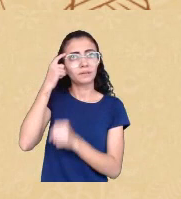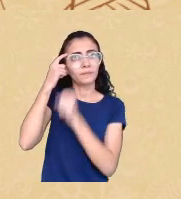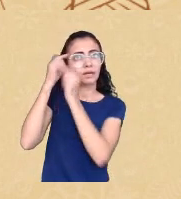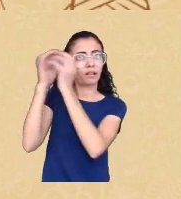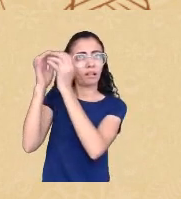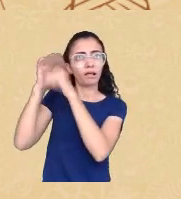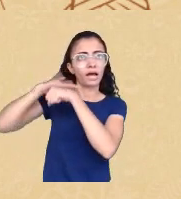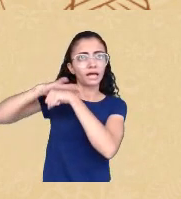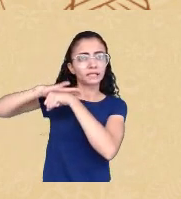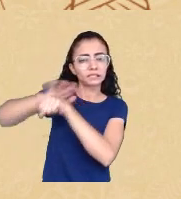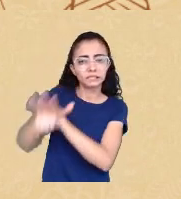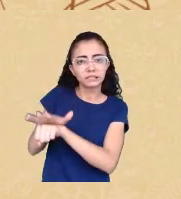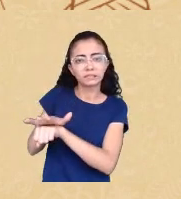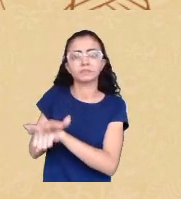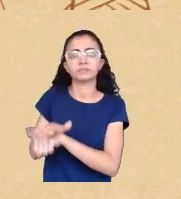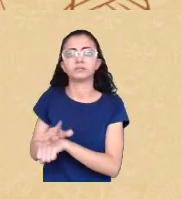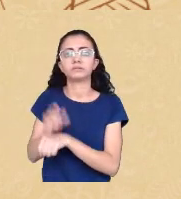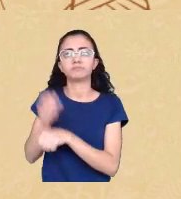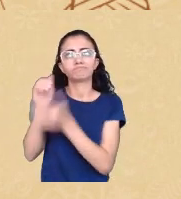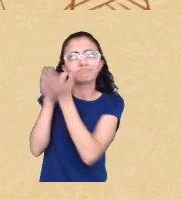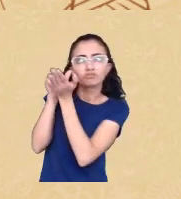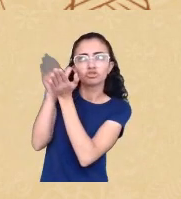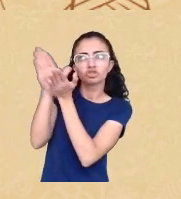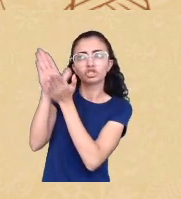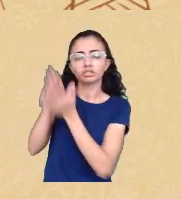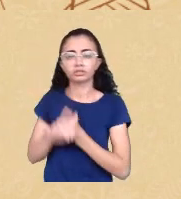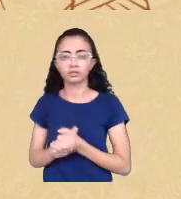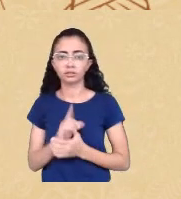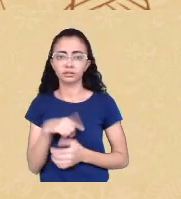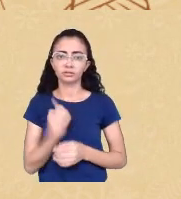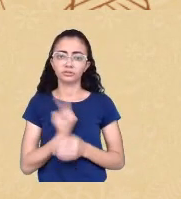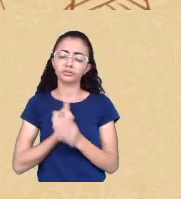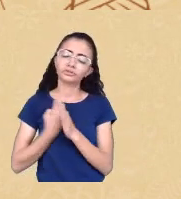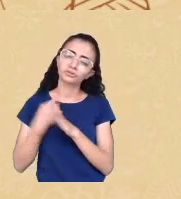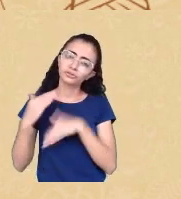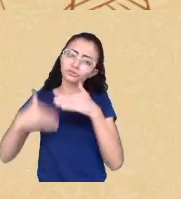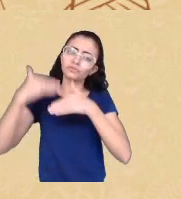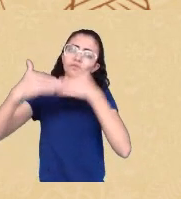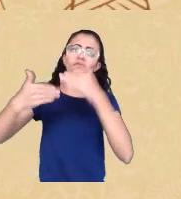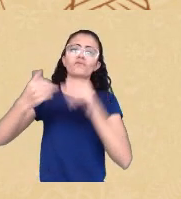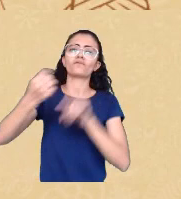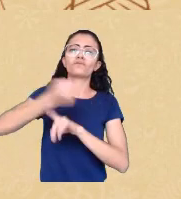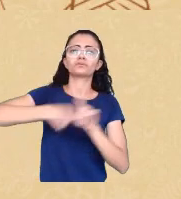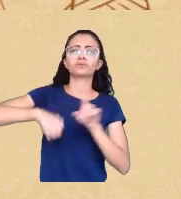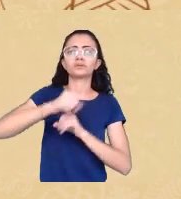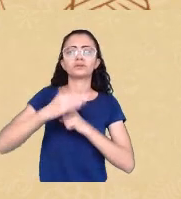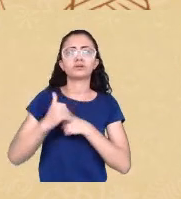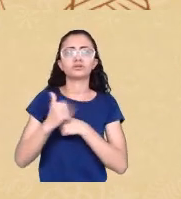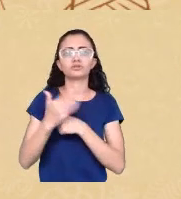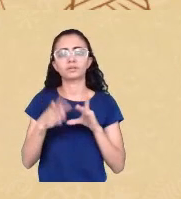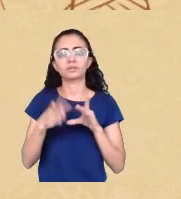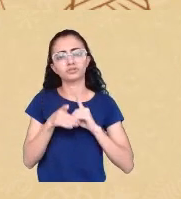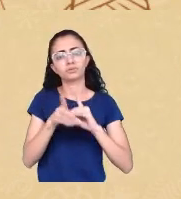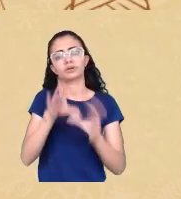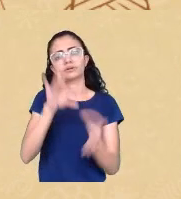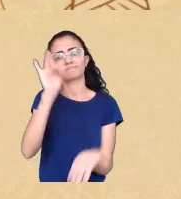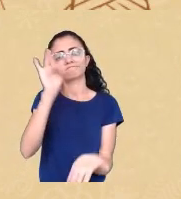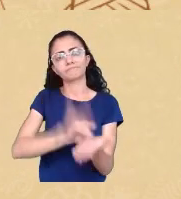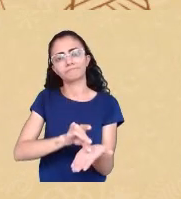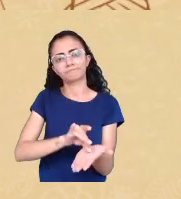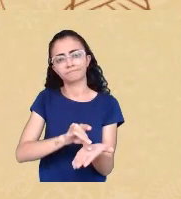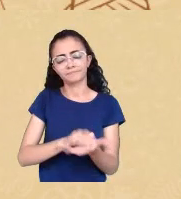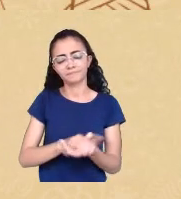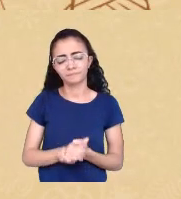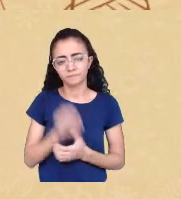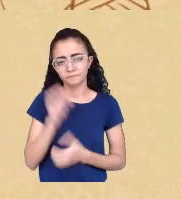possamos crescer para uma sociedade democrática de fato como diz o professor